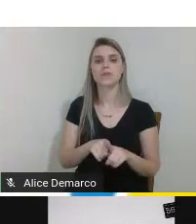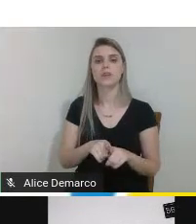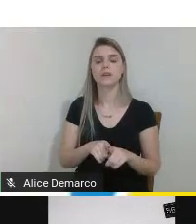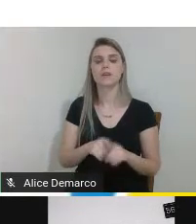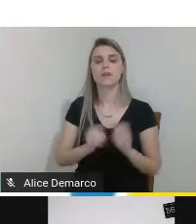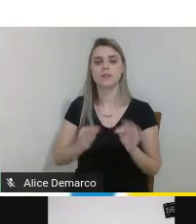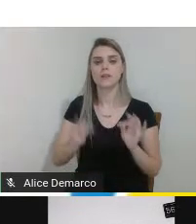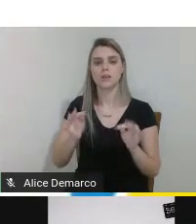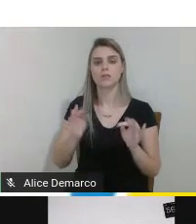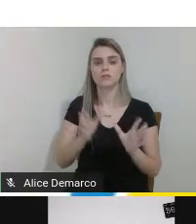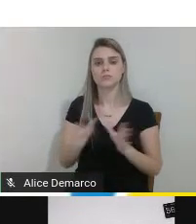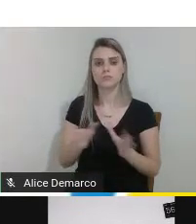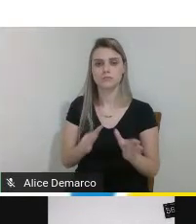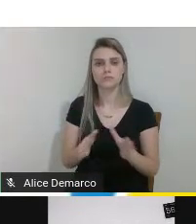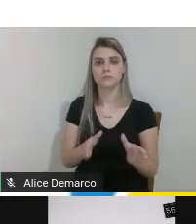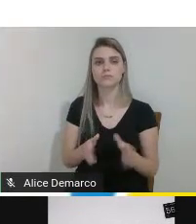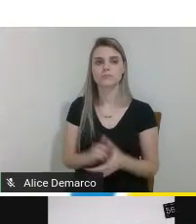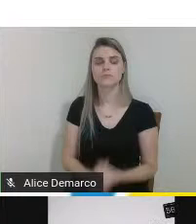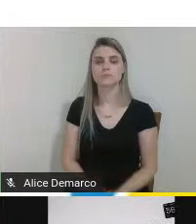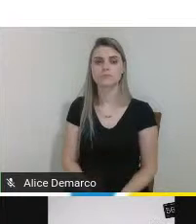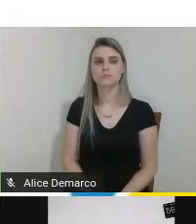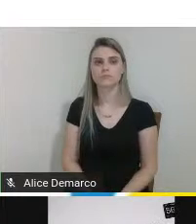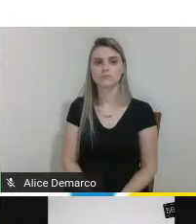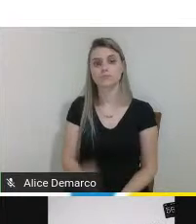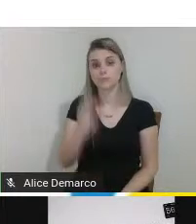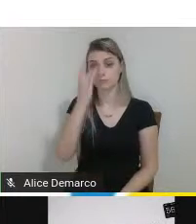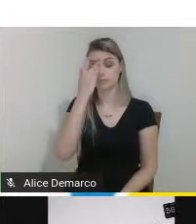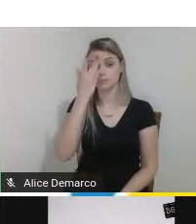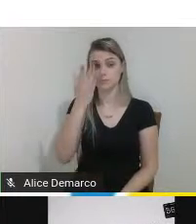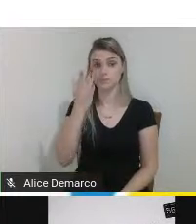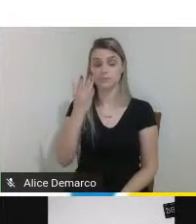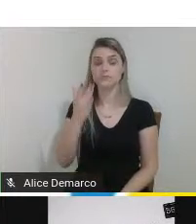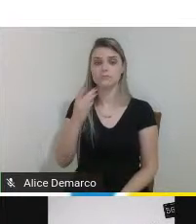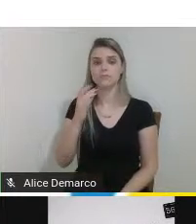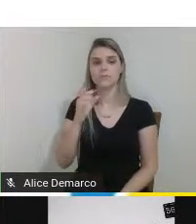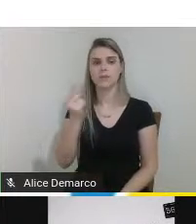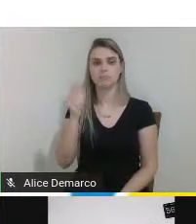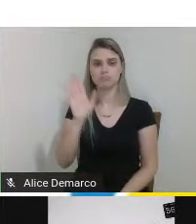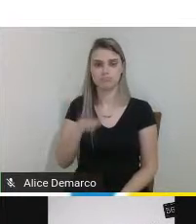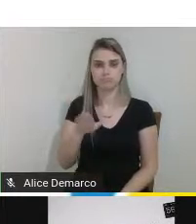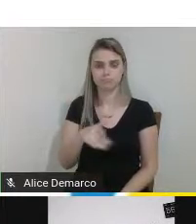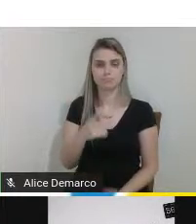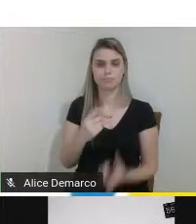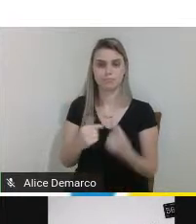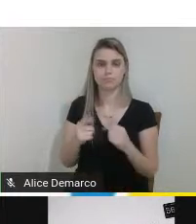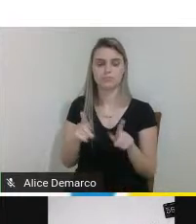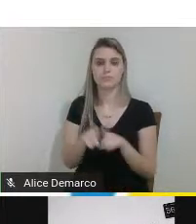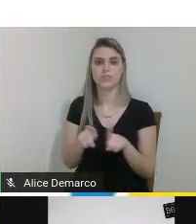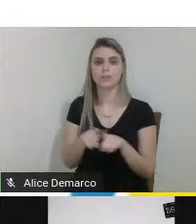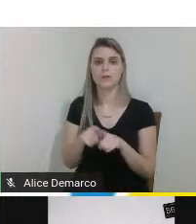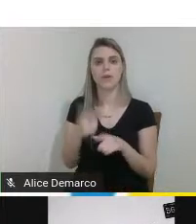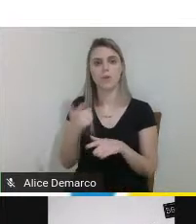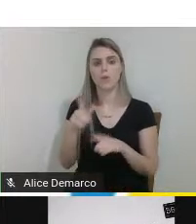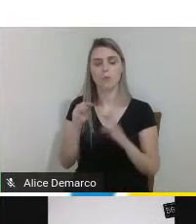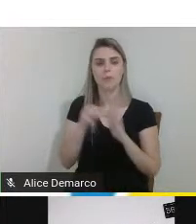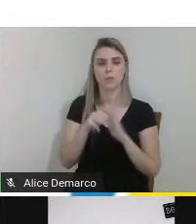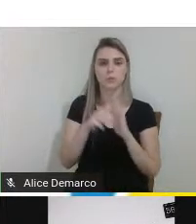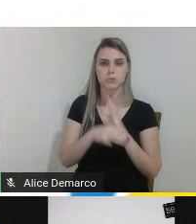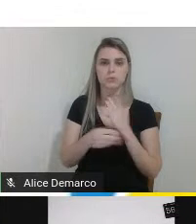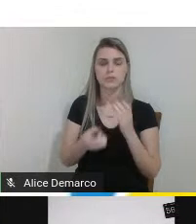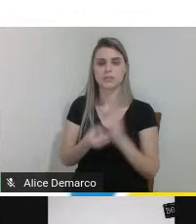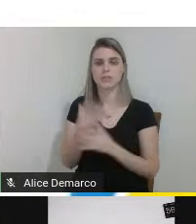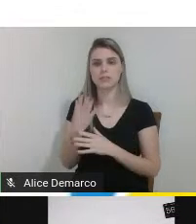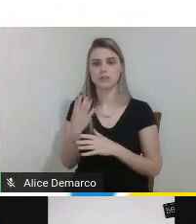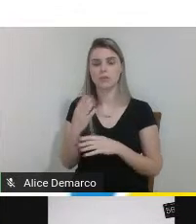por ser um de fácil acesso de baixo custo em relação a outros métodos de fabricação